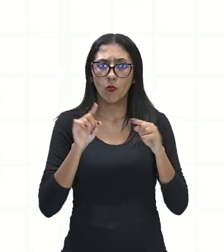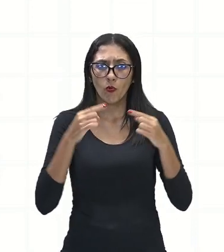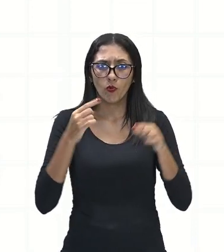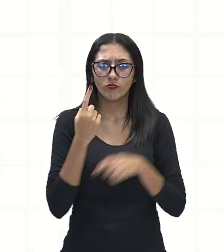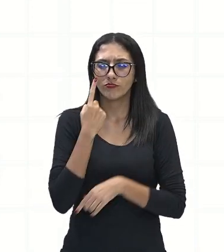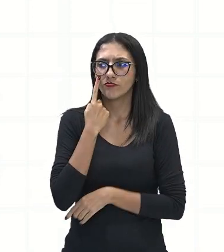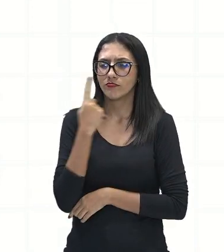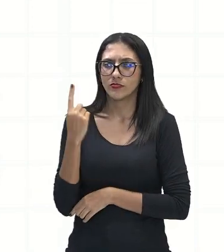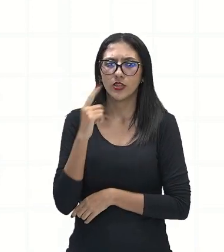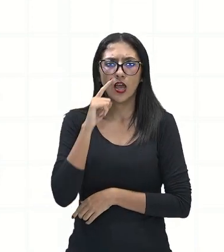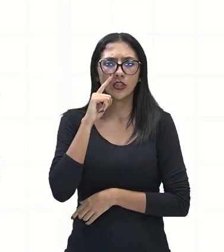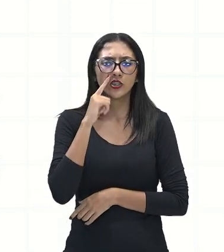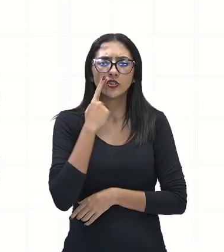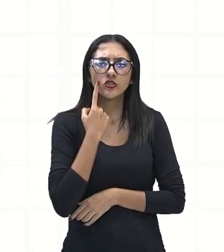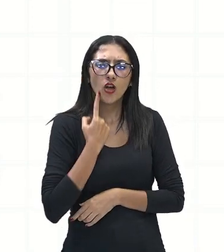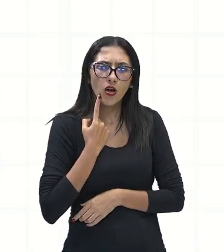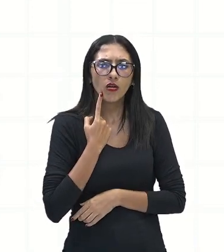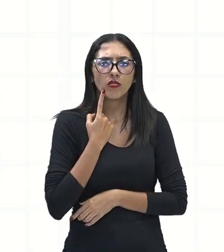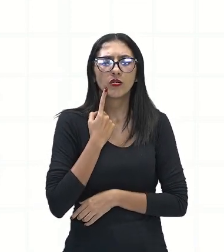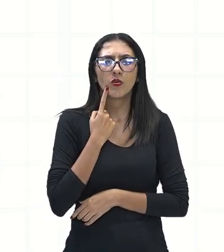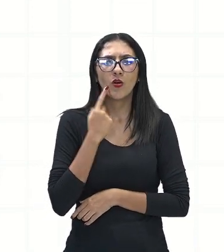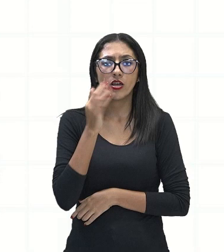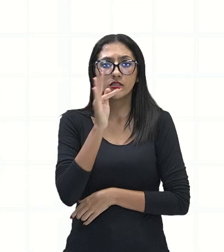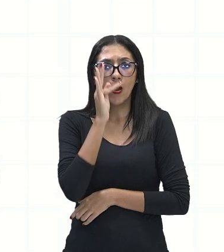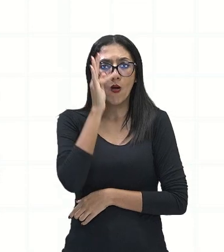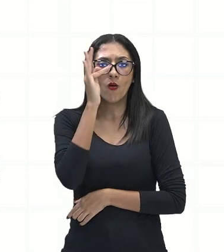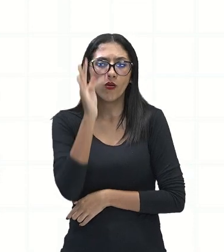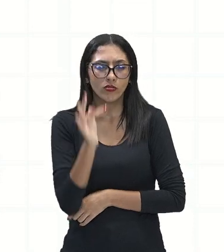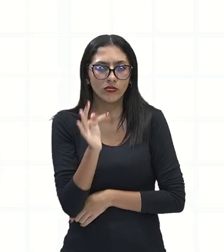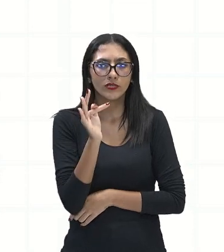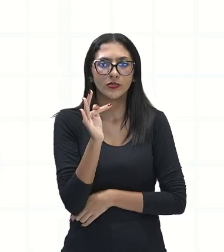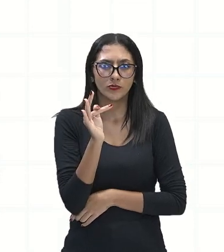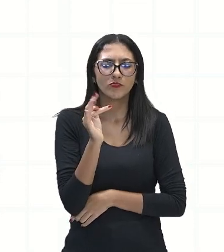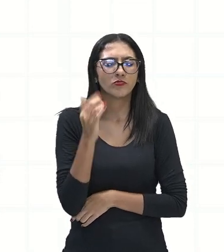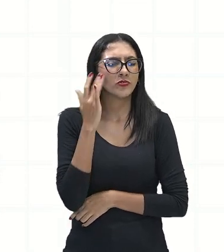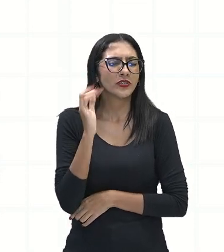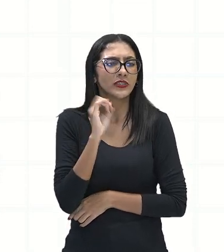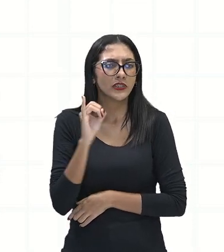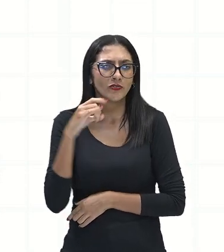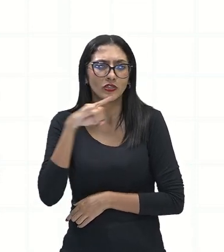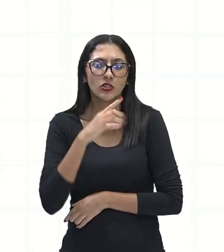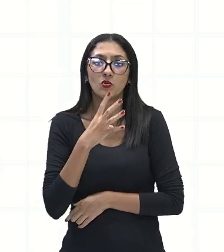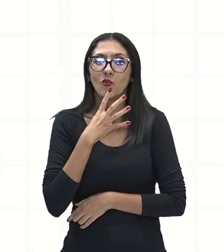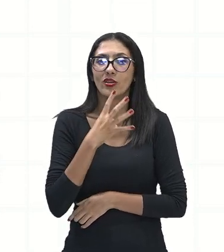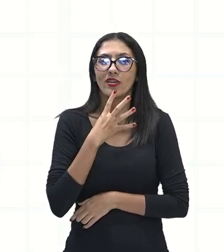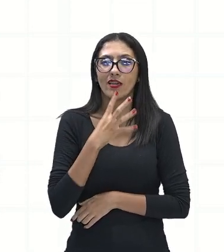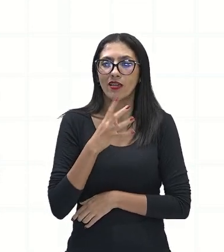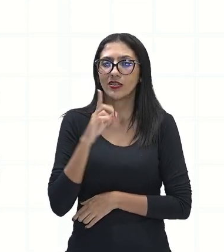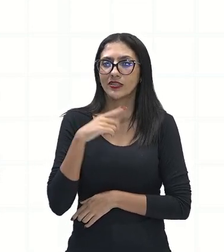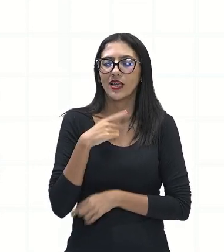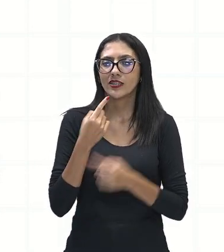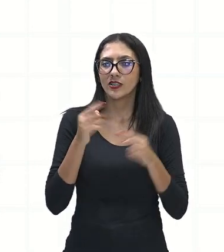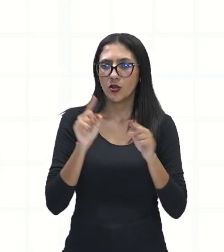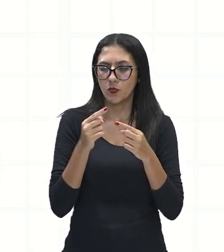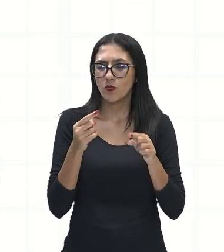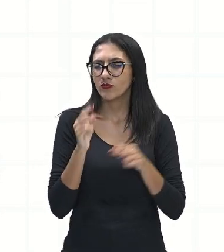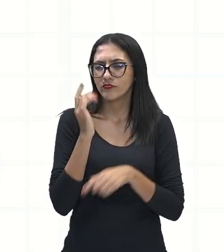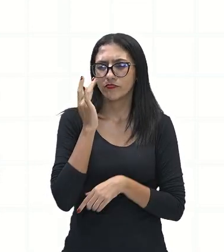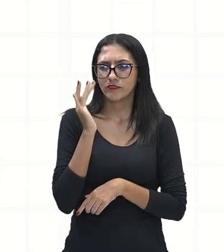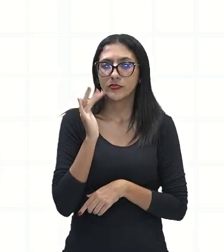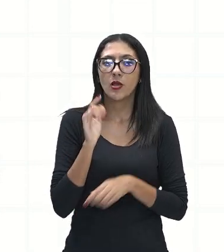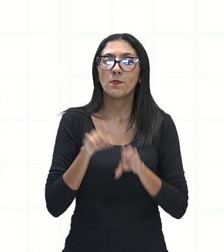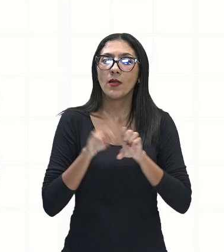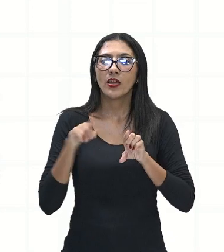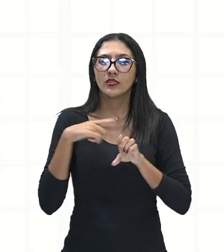choram as rosas. Pode ser que vocês ainda não tenham conhecido, ou se vocês já ouviram essa música, ele diz,